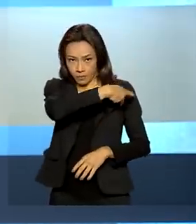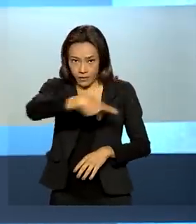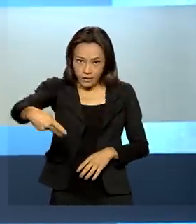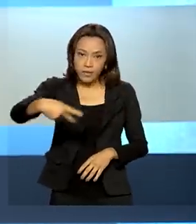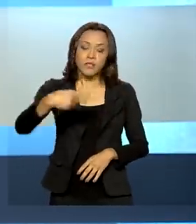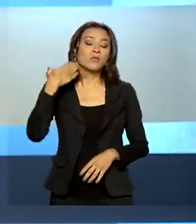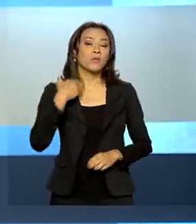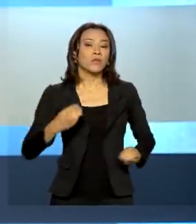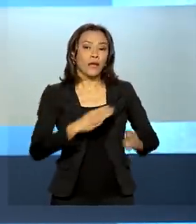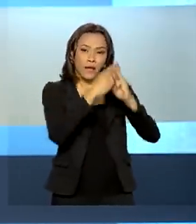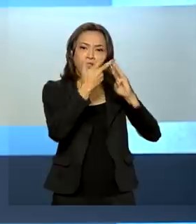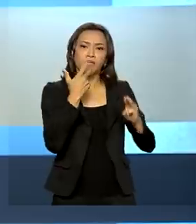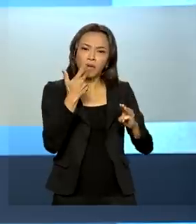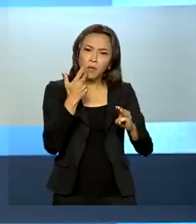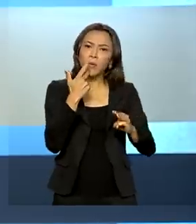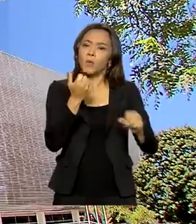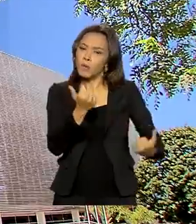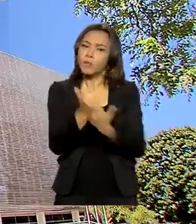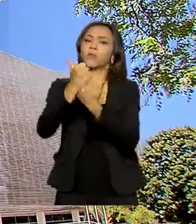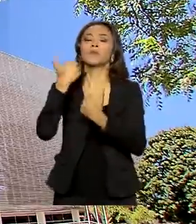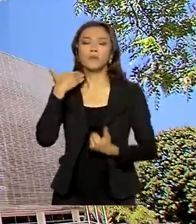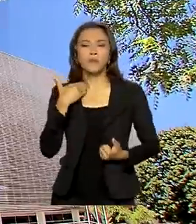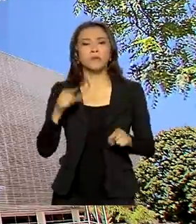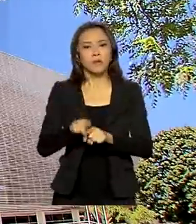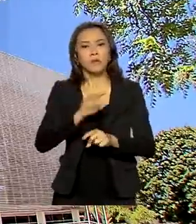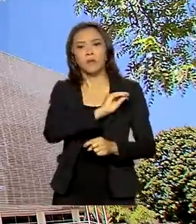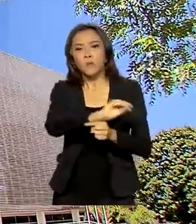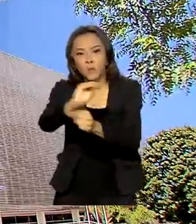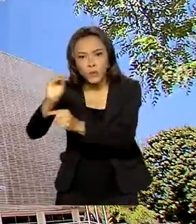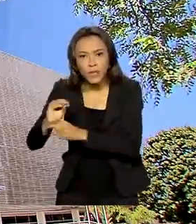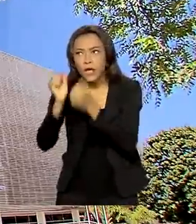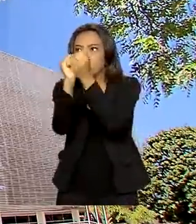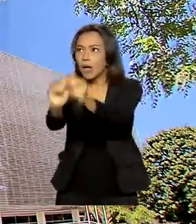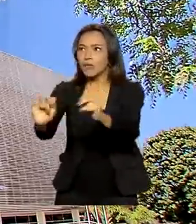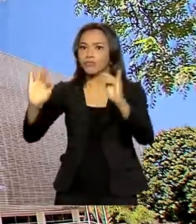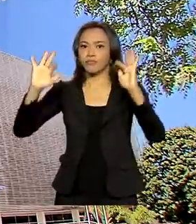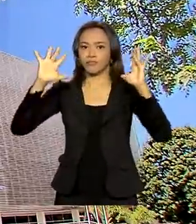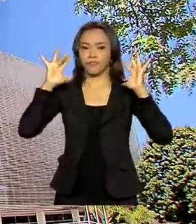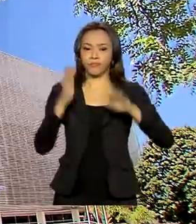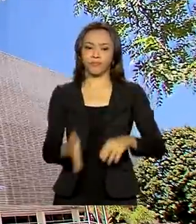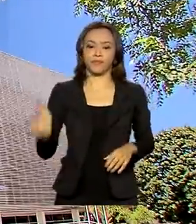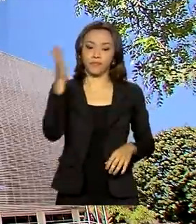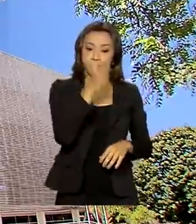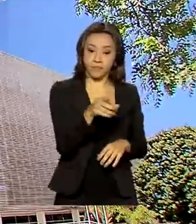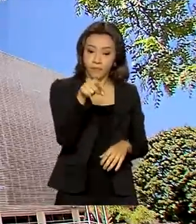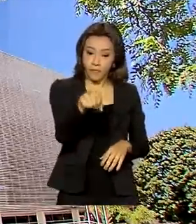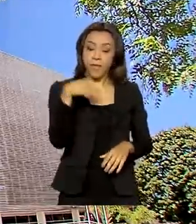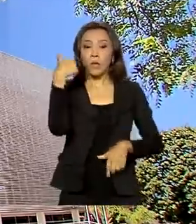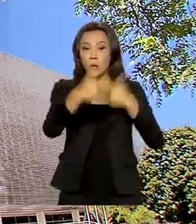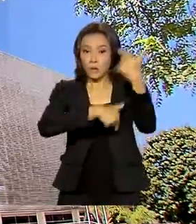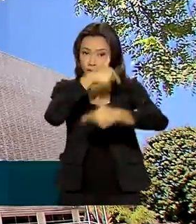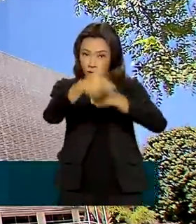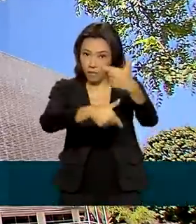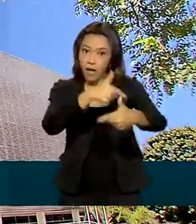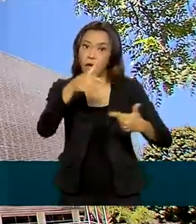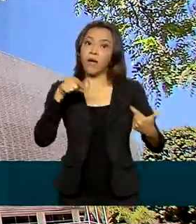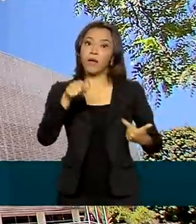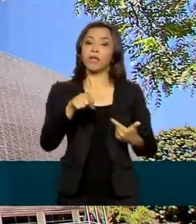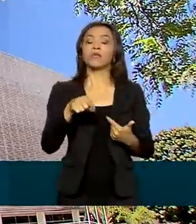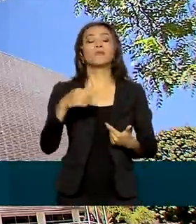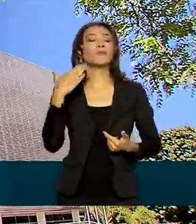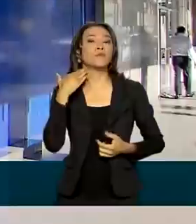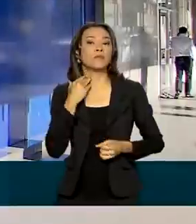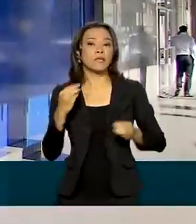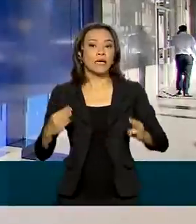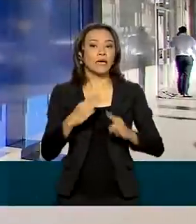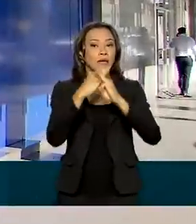banco na preservação do meio ambiente. Uma das iniciativas da Caixa no desenvolvimento socioambiental do